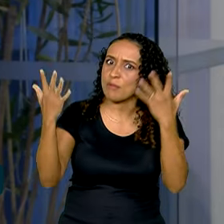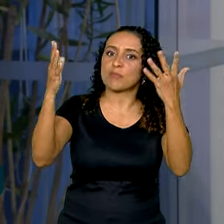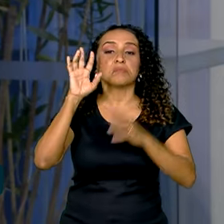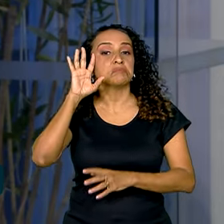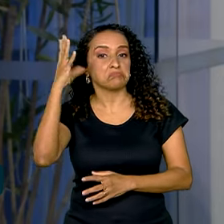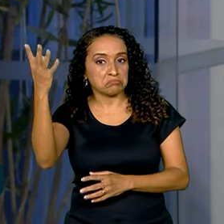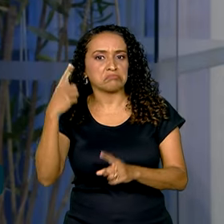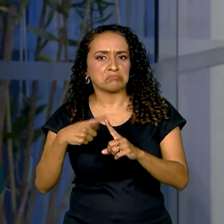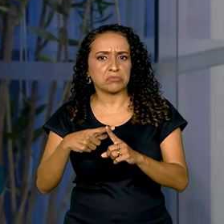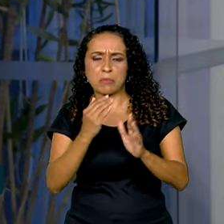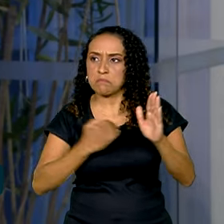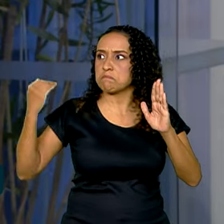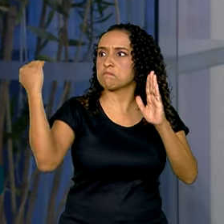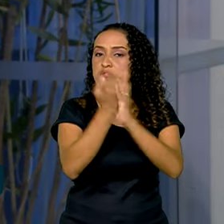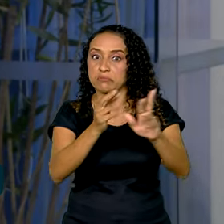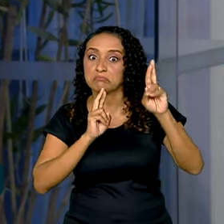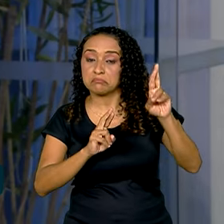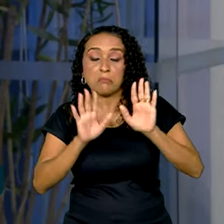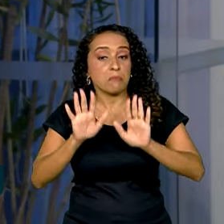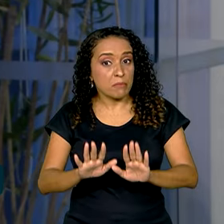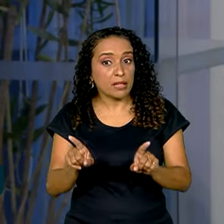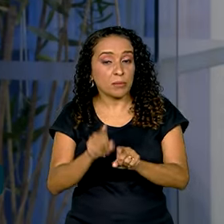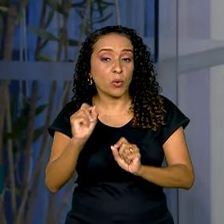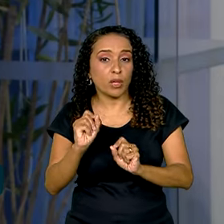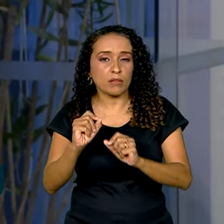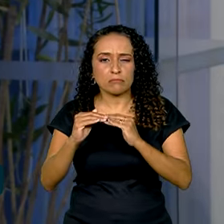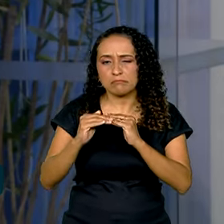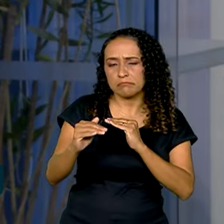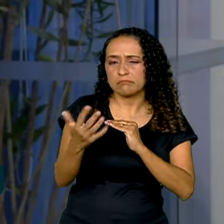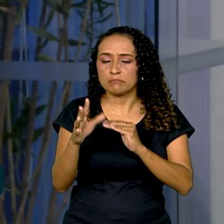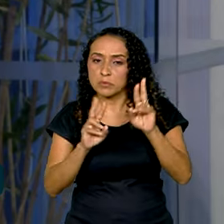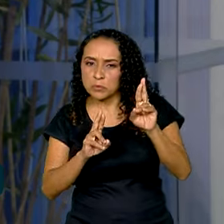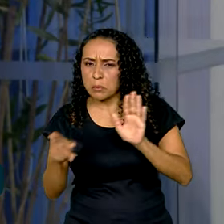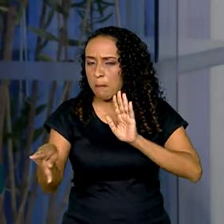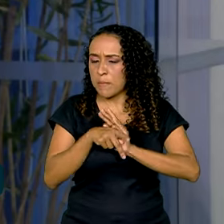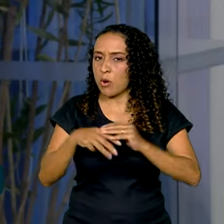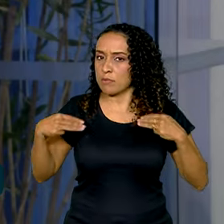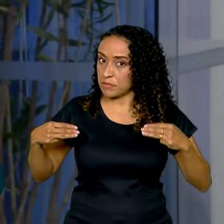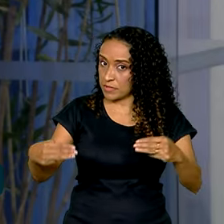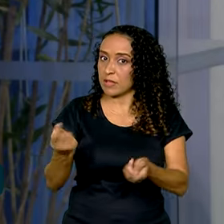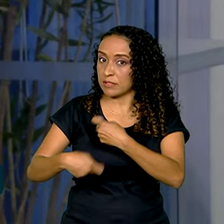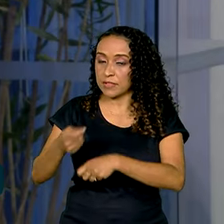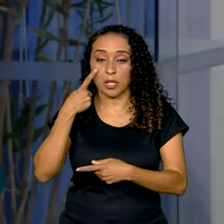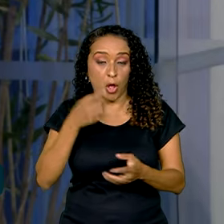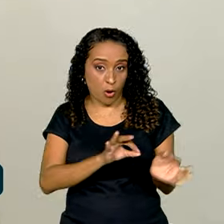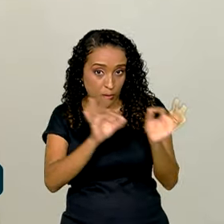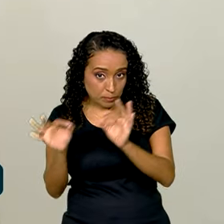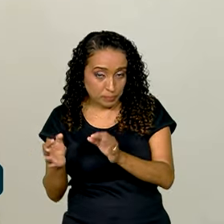resultado, que veio bem acima das expectativas, mas mais em linha com a expectativa do próprio Ministério da Fazenda. Veja.